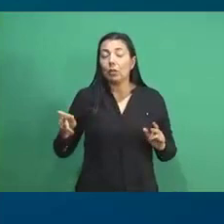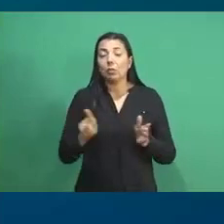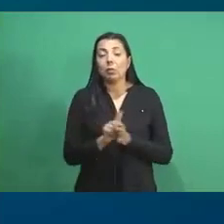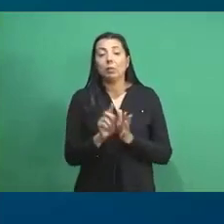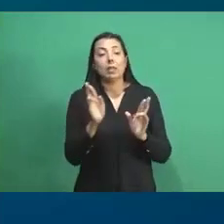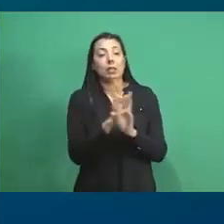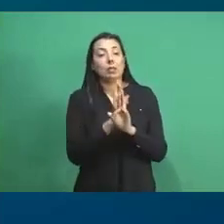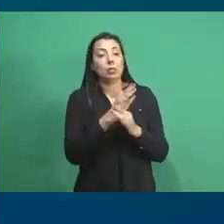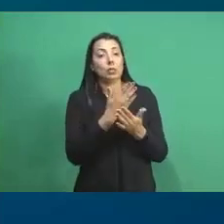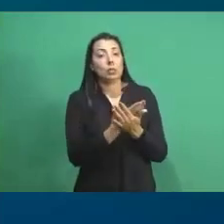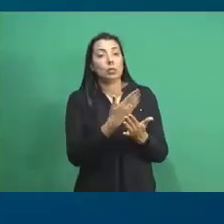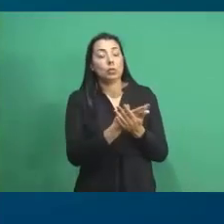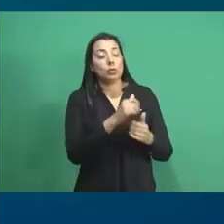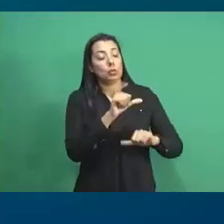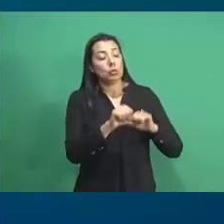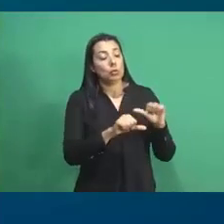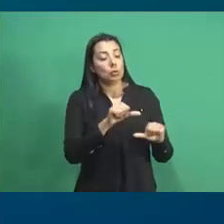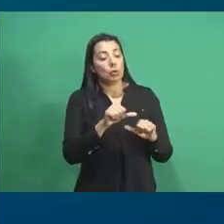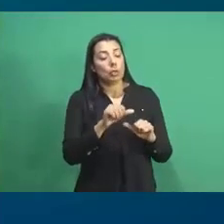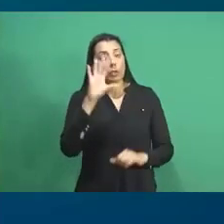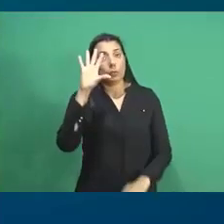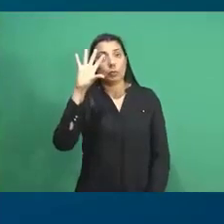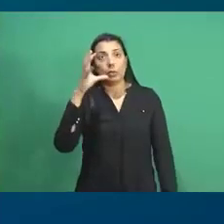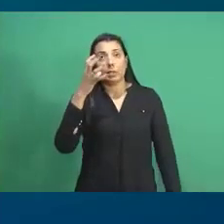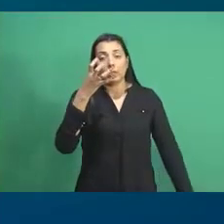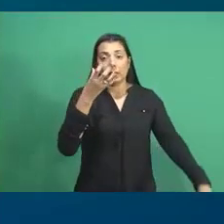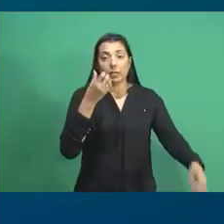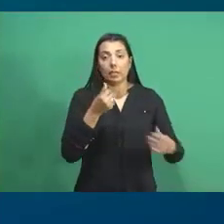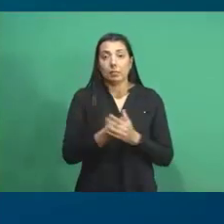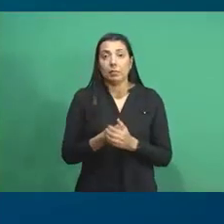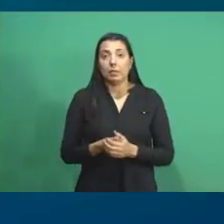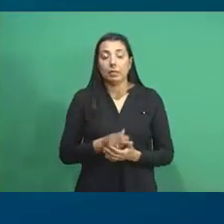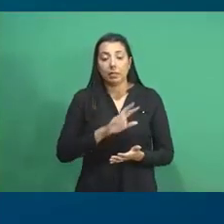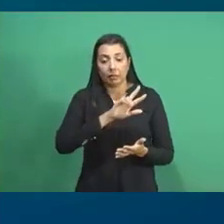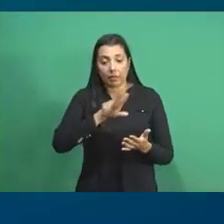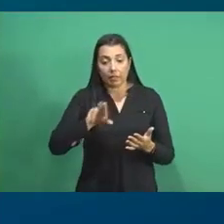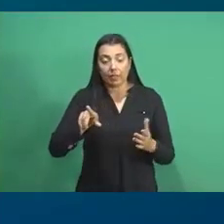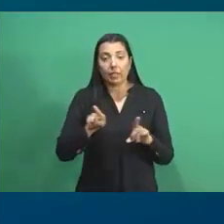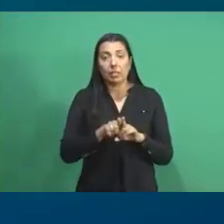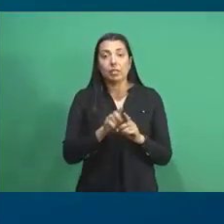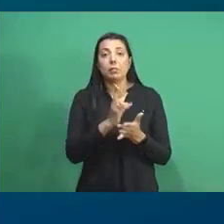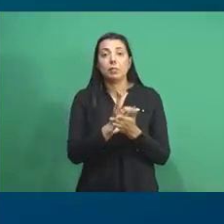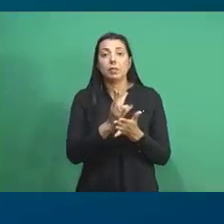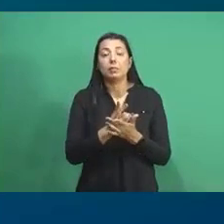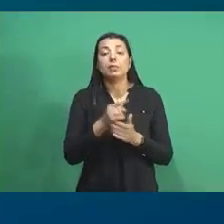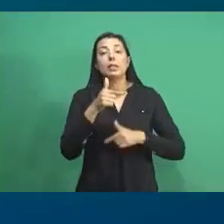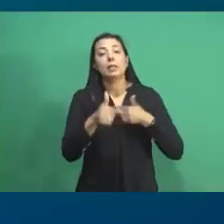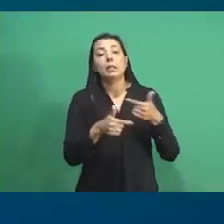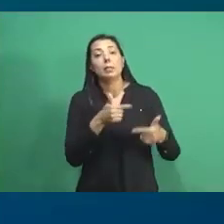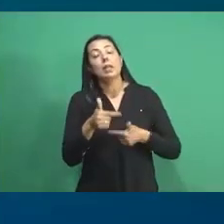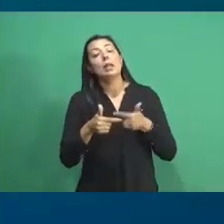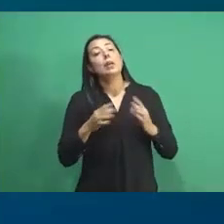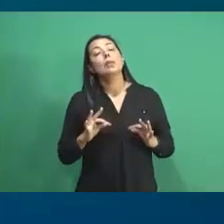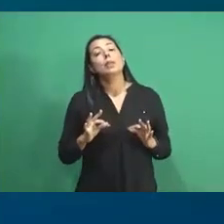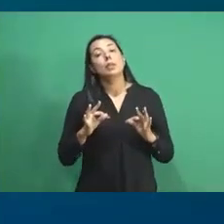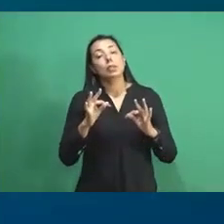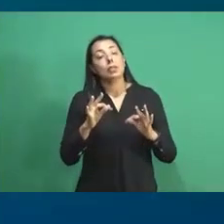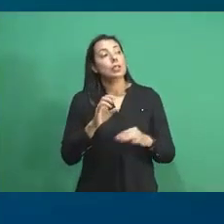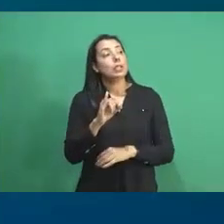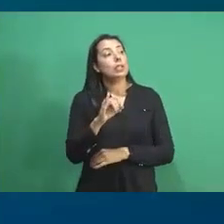os estudos de mudanças climáticas, né? É clima e biodiversidade, apesar de também trabalharmos com tecnologia,